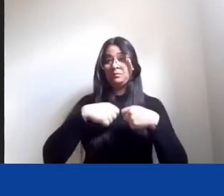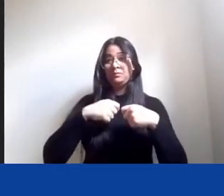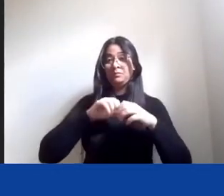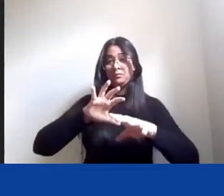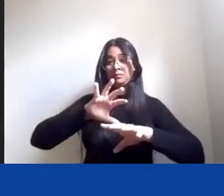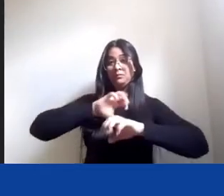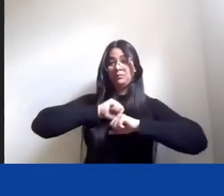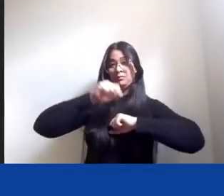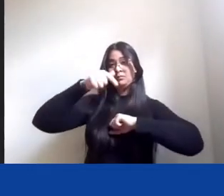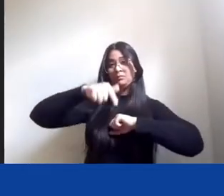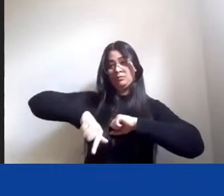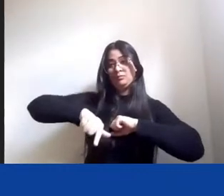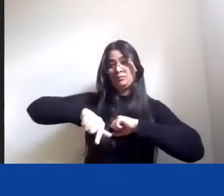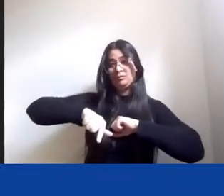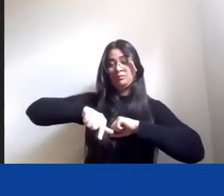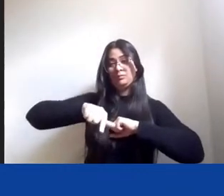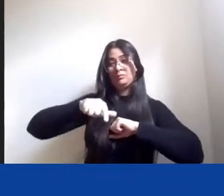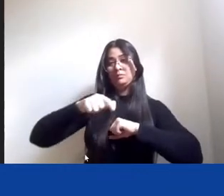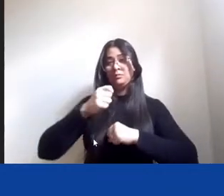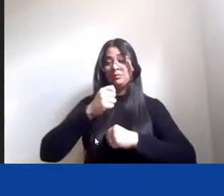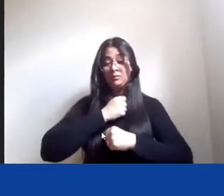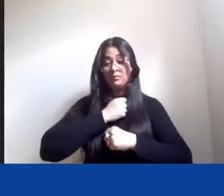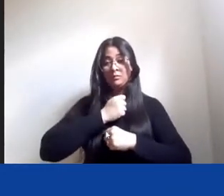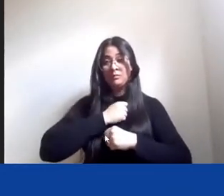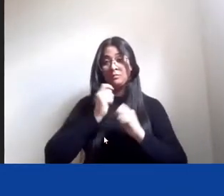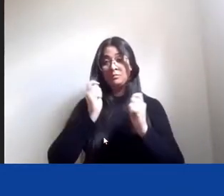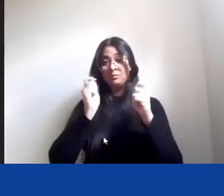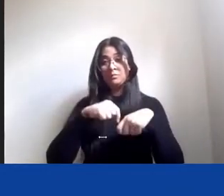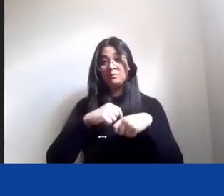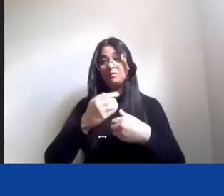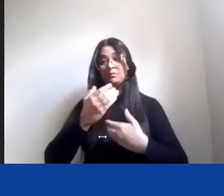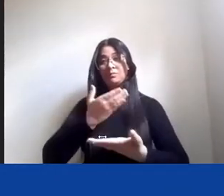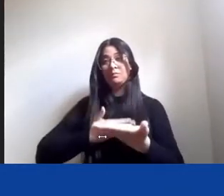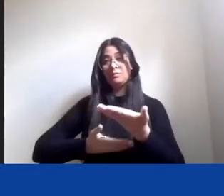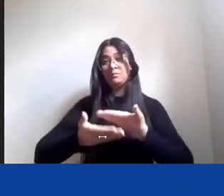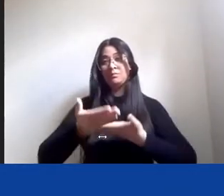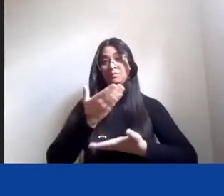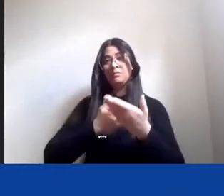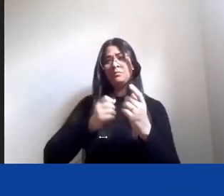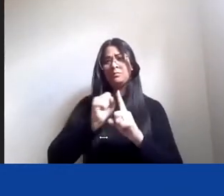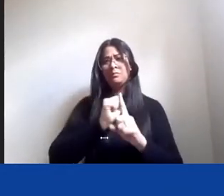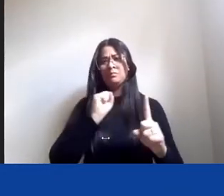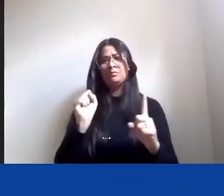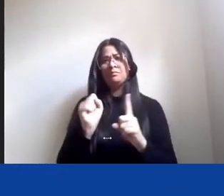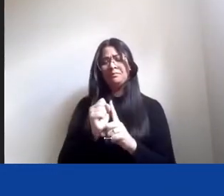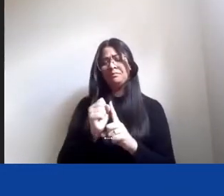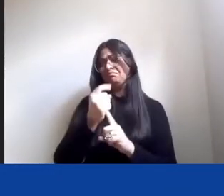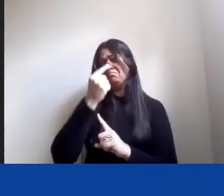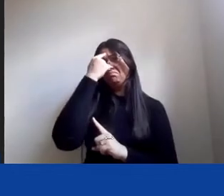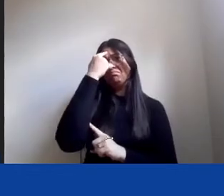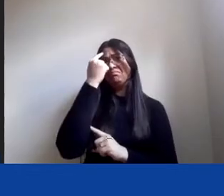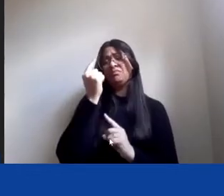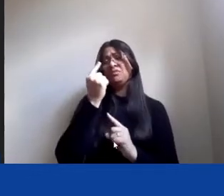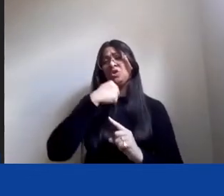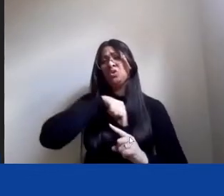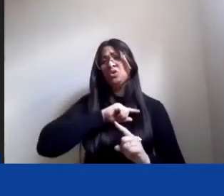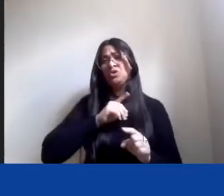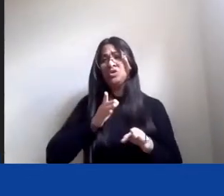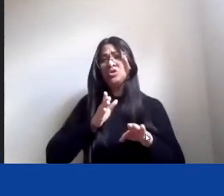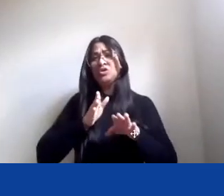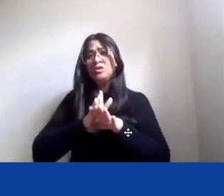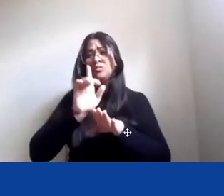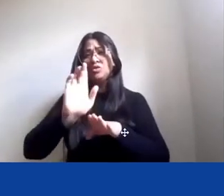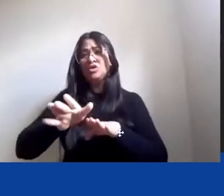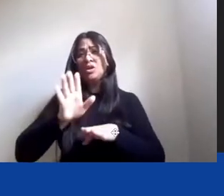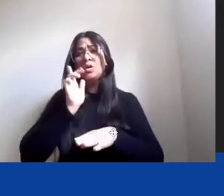acho que a antropologia pode nos ajudar como mecanismo da sociabilidade. Não acho que estejamos lá. Não. E